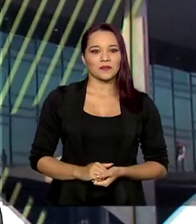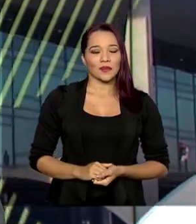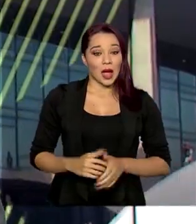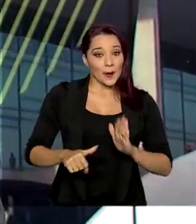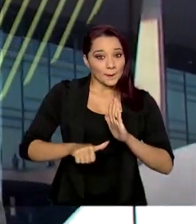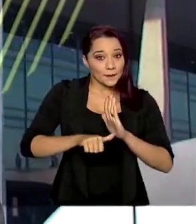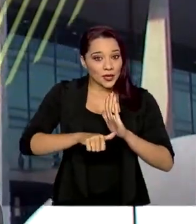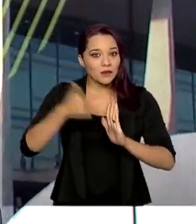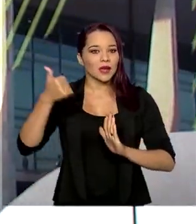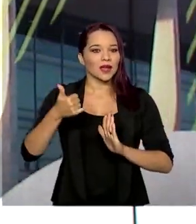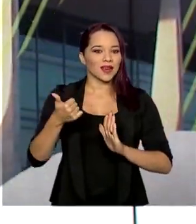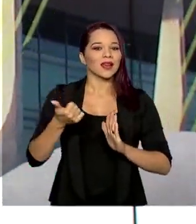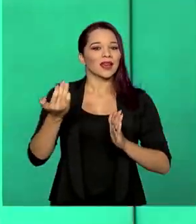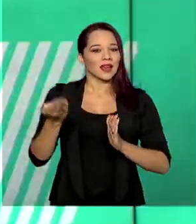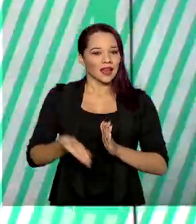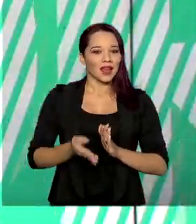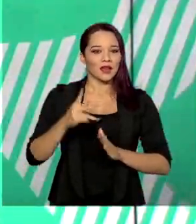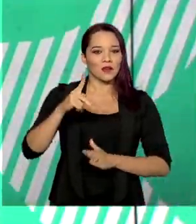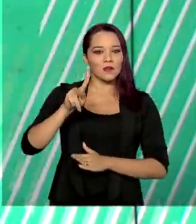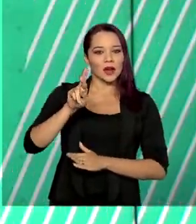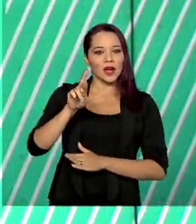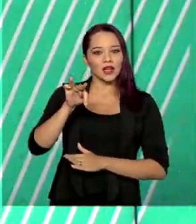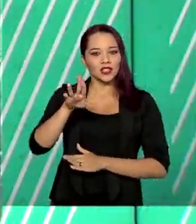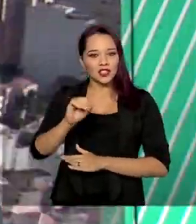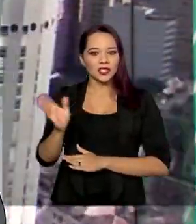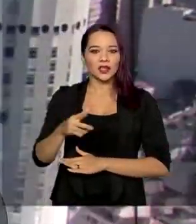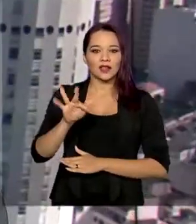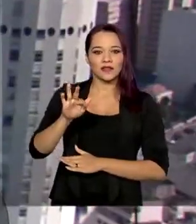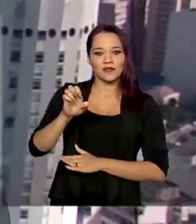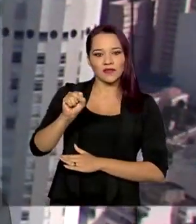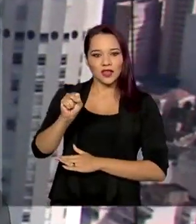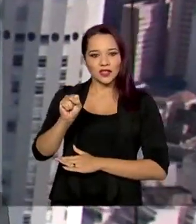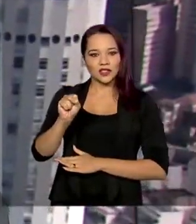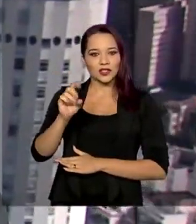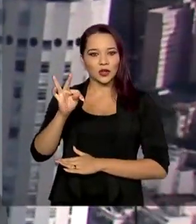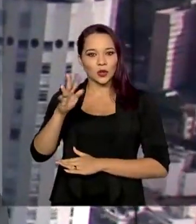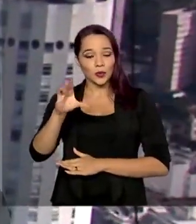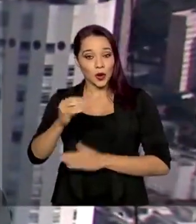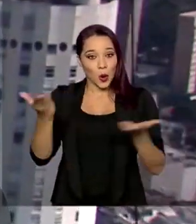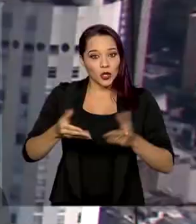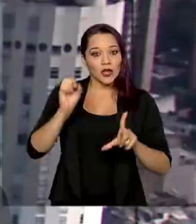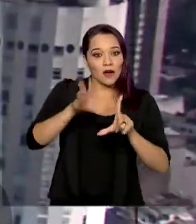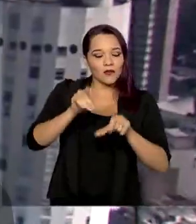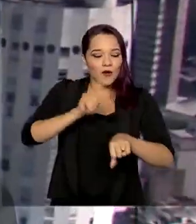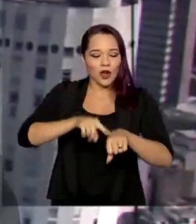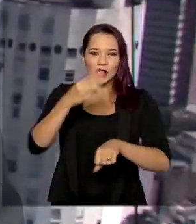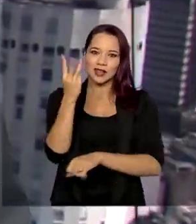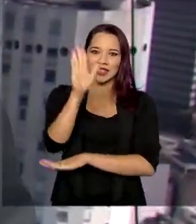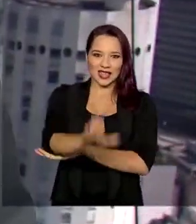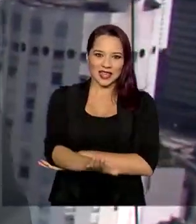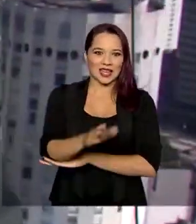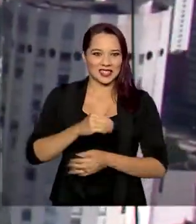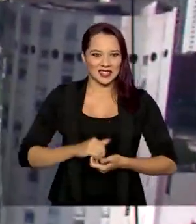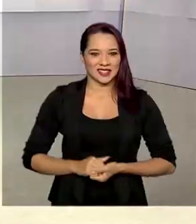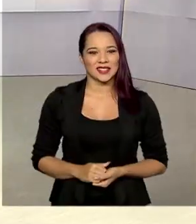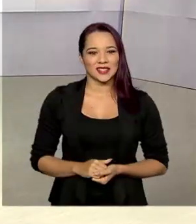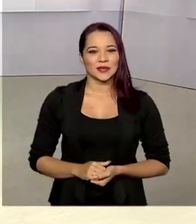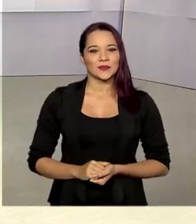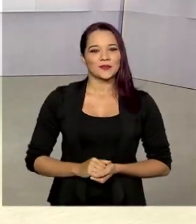A primeira partida será entre Bragantino e Fast Club, hoje, ao vivo, às três horas da tarde. Não perca!